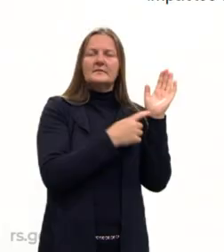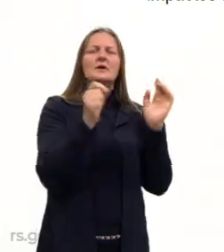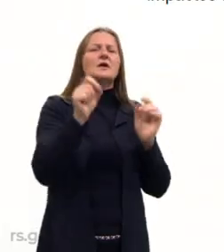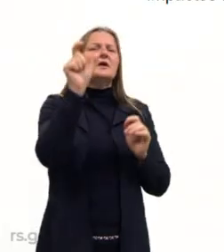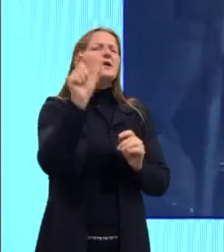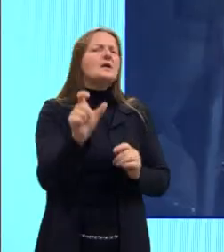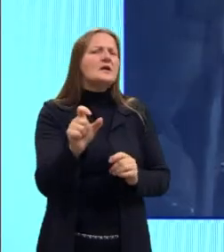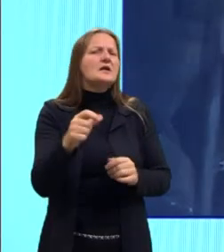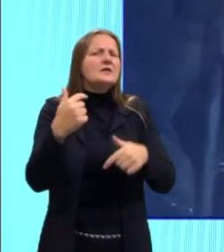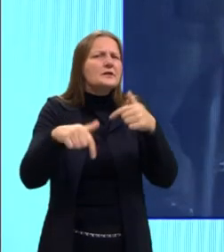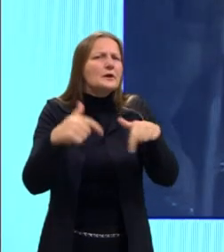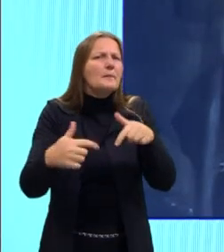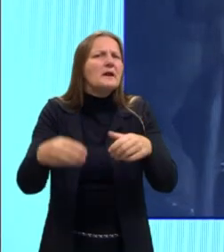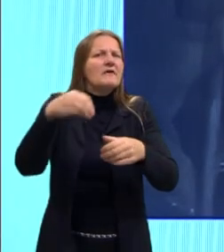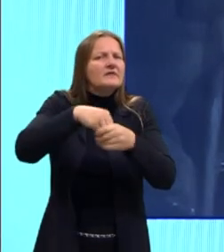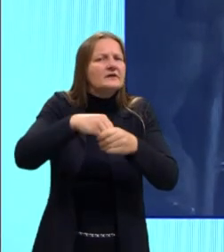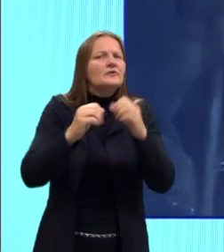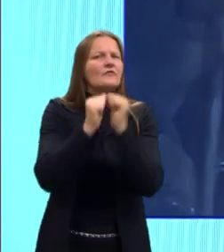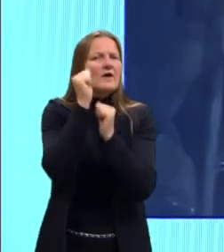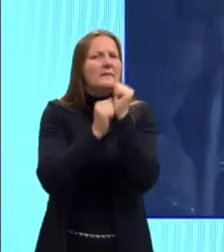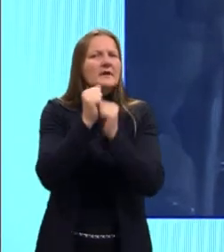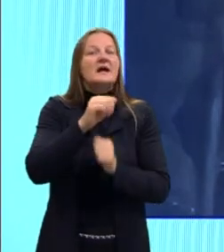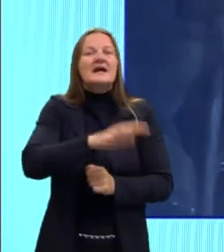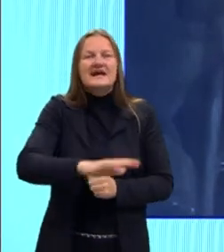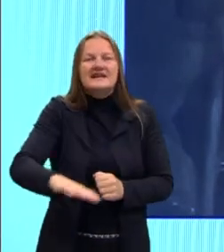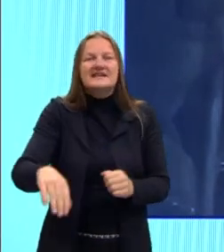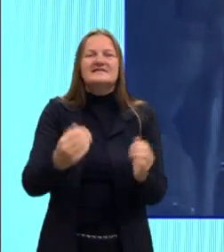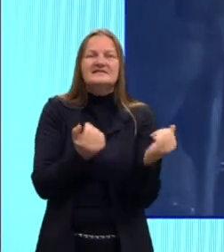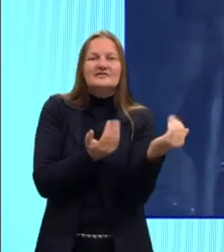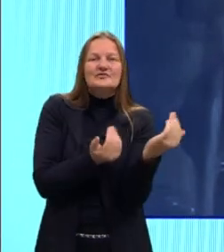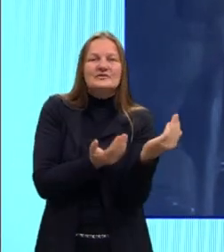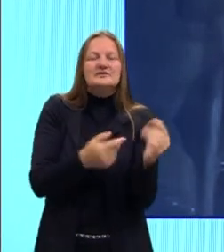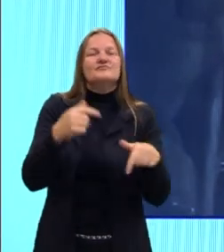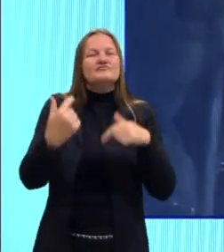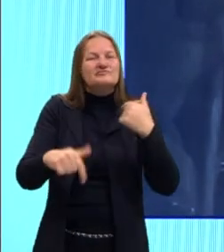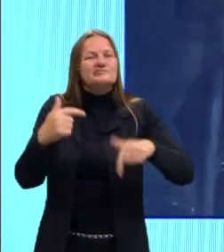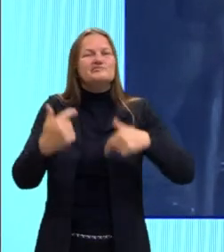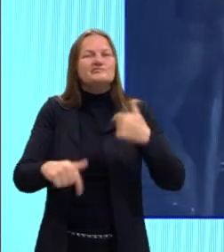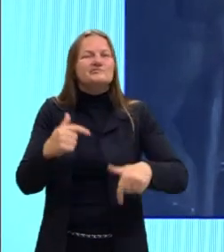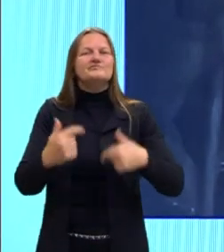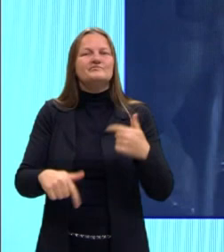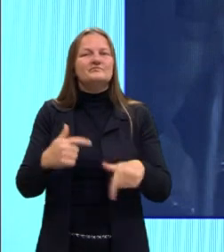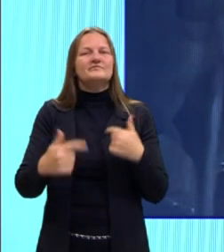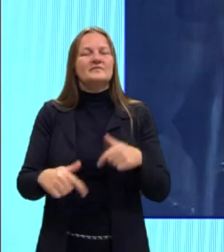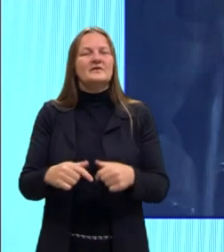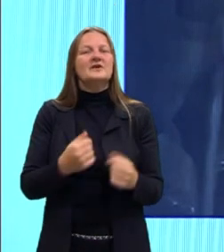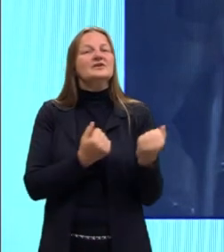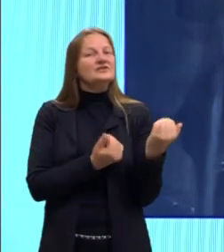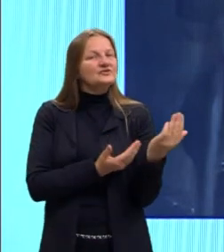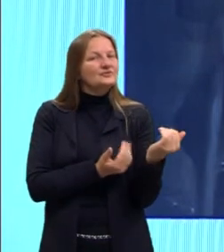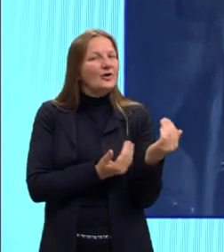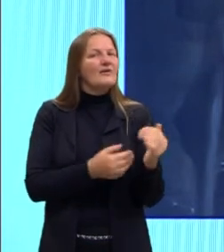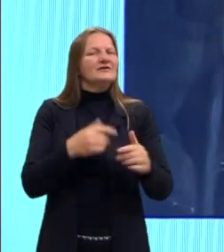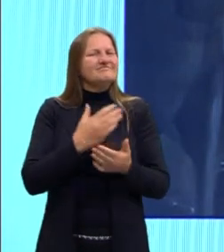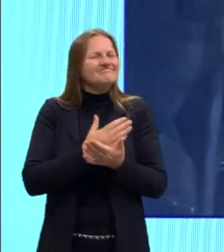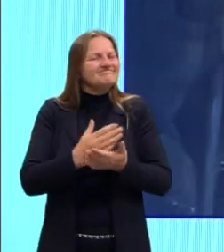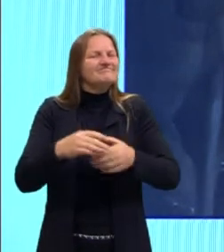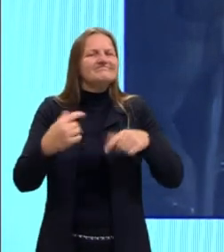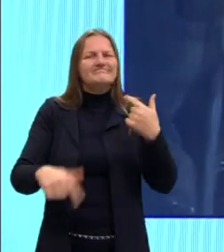trabalhava, né? Muitas vezes nessa fábrica são crianças, adolescentes, né? São pessoas aí novas, né? Que são